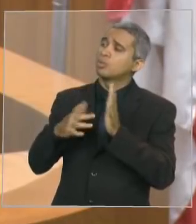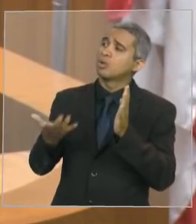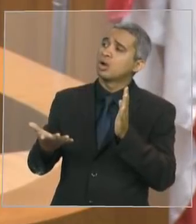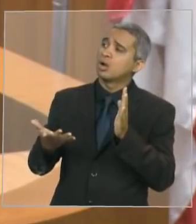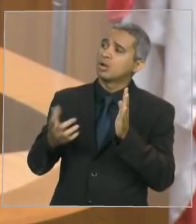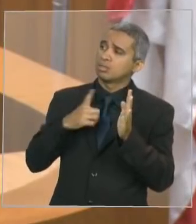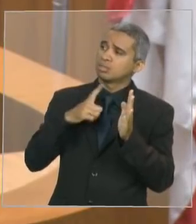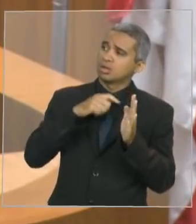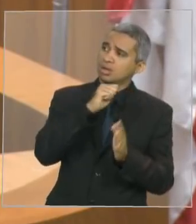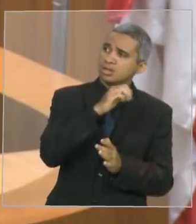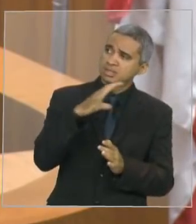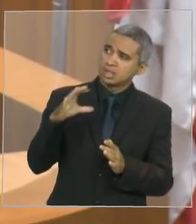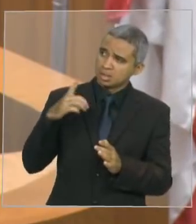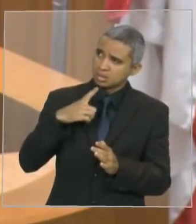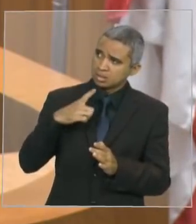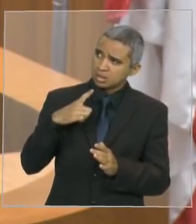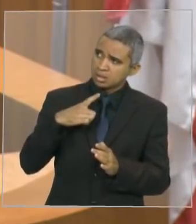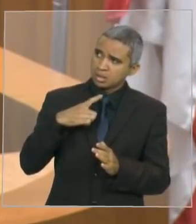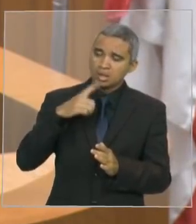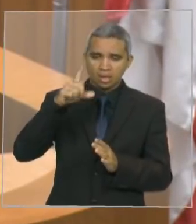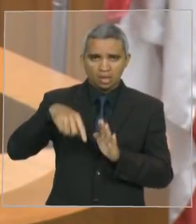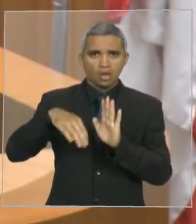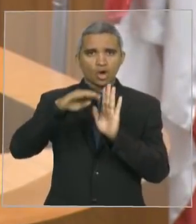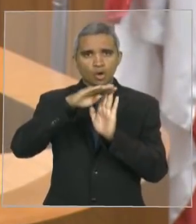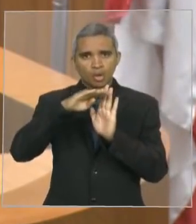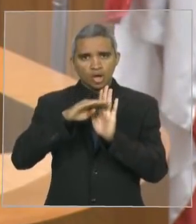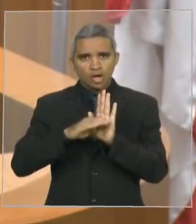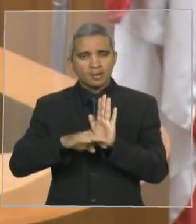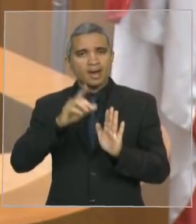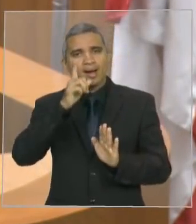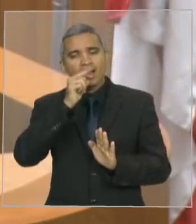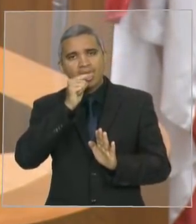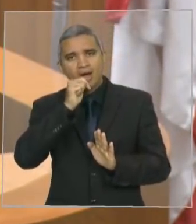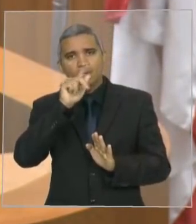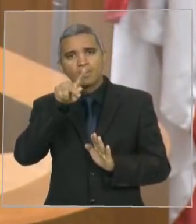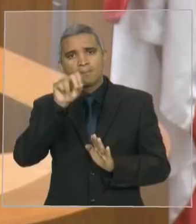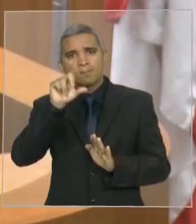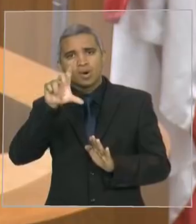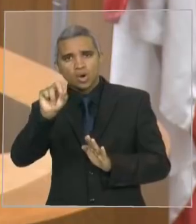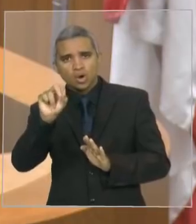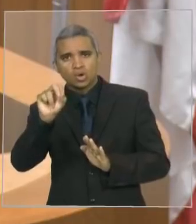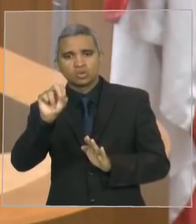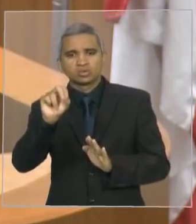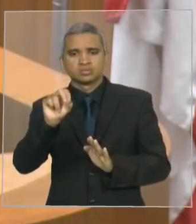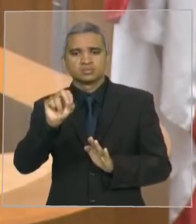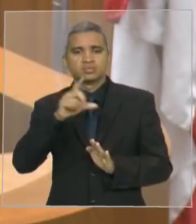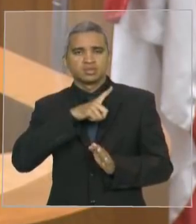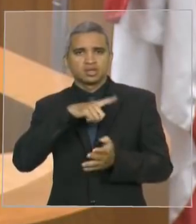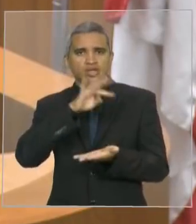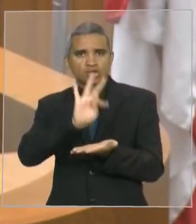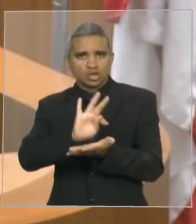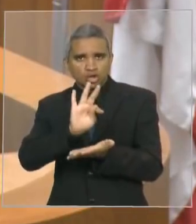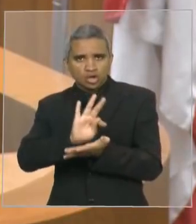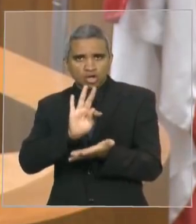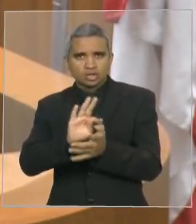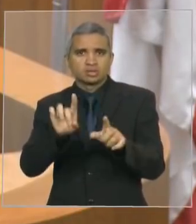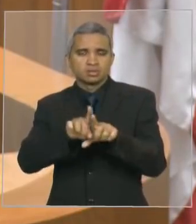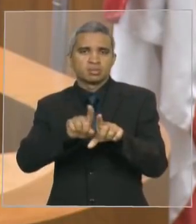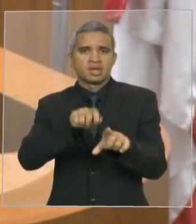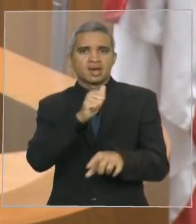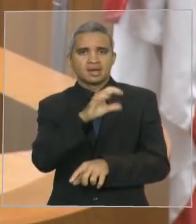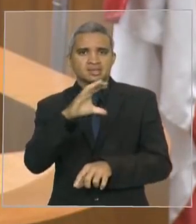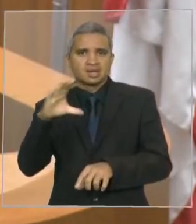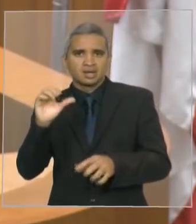Agropolo. É a Agropolo. Vamos distribuir para o Agropolo Tocantins e a Açailândia está inserido. Aí eu disse,